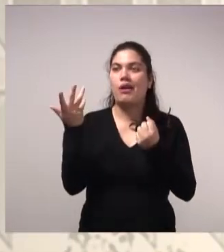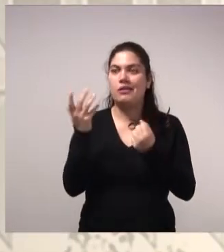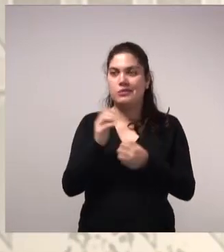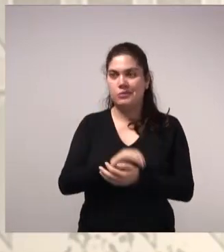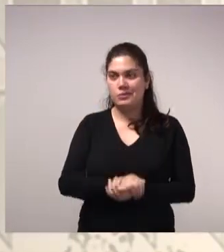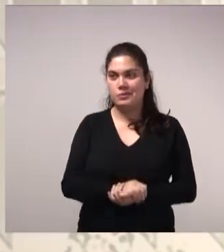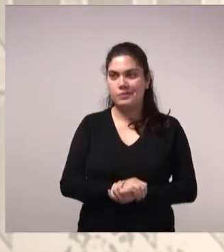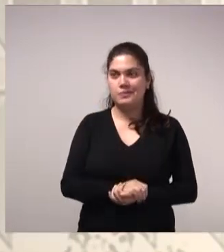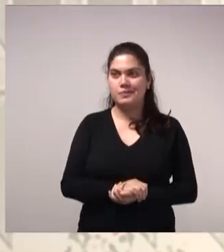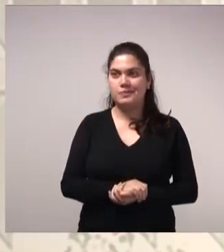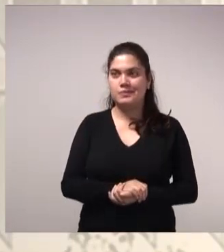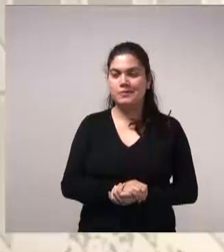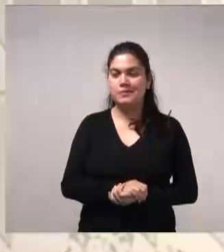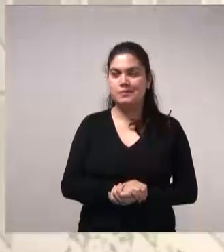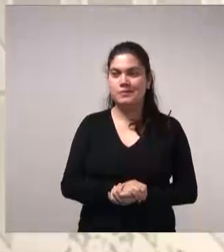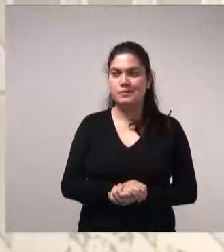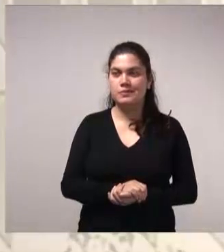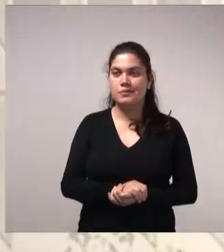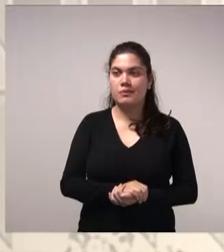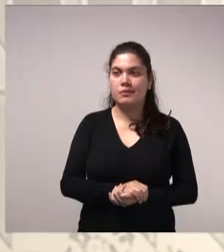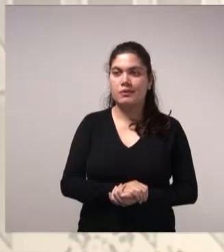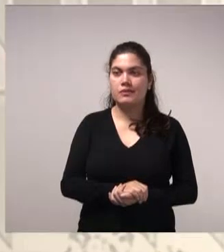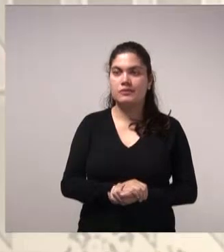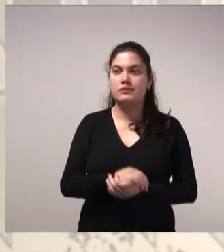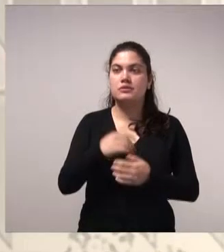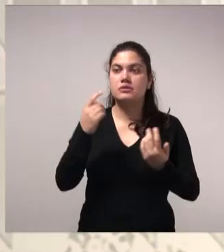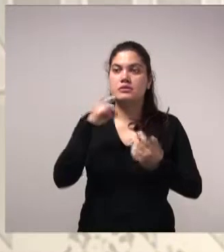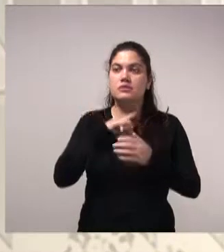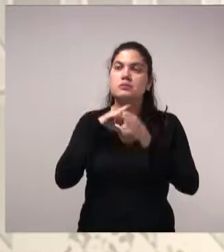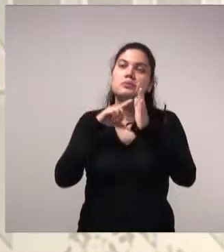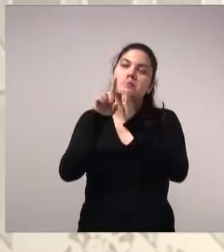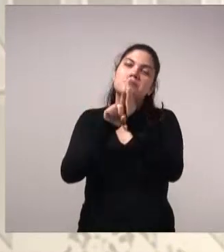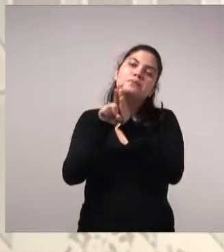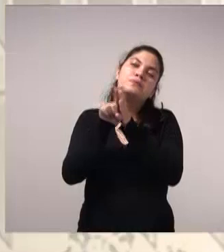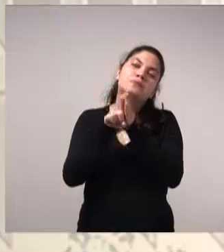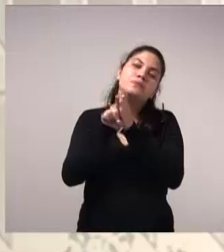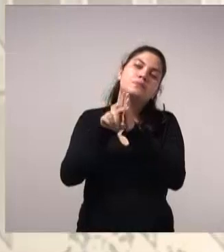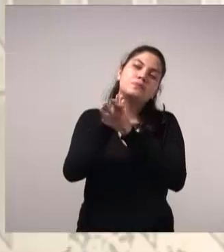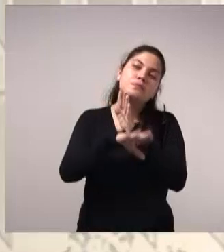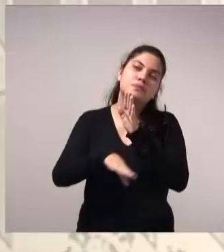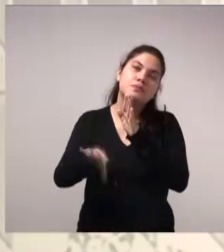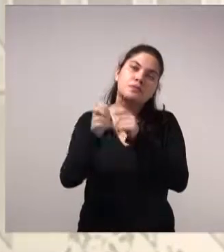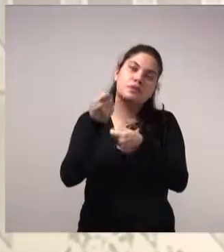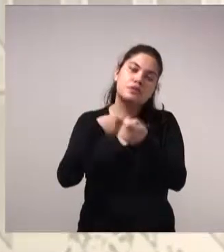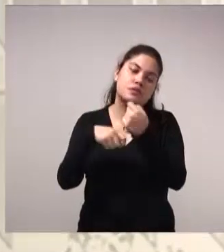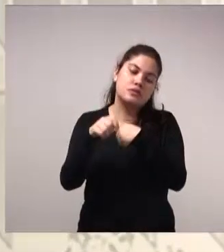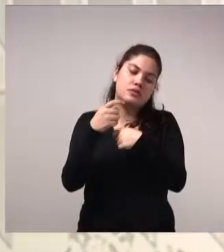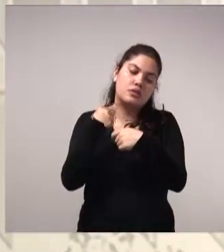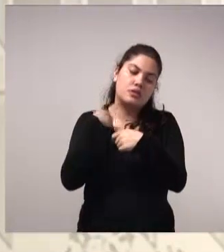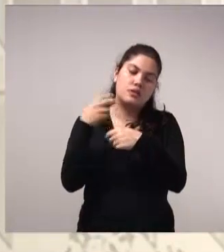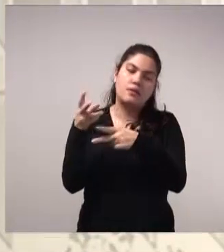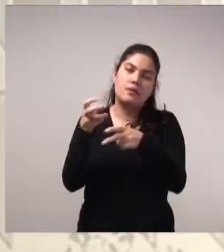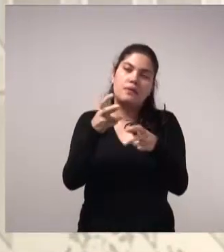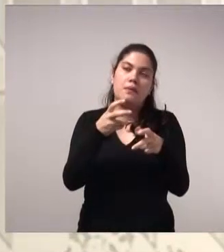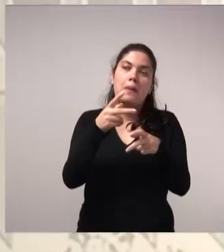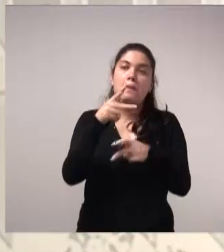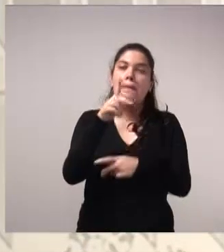Então, foi feita uma análise de viabilidade econômica baseada em payback simples,